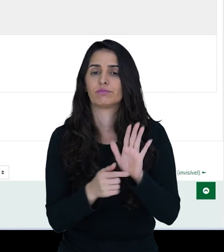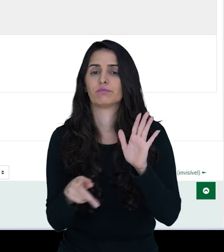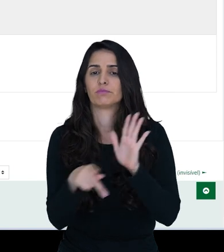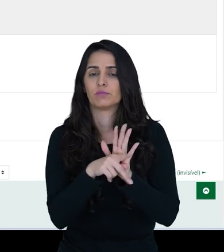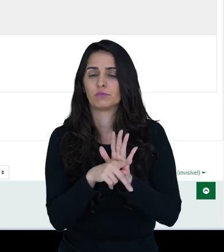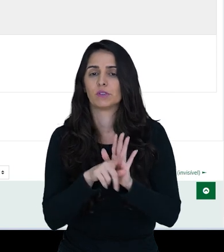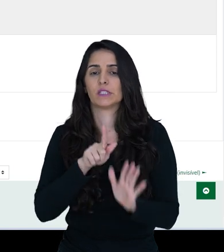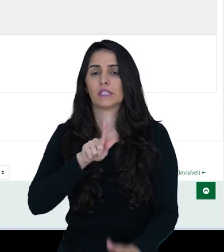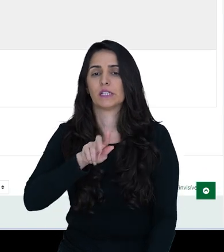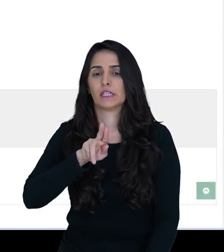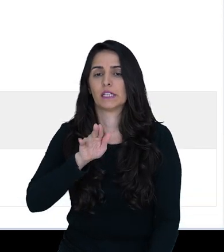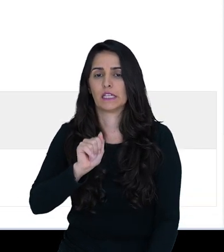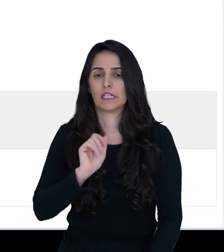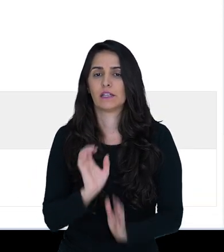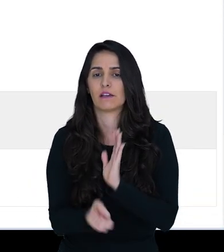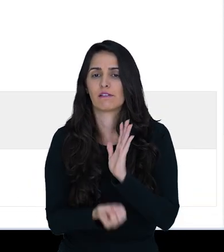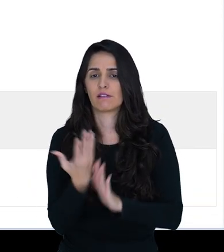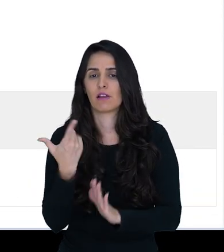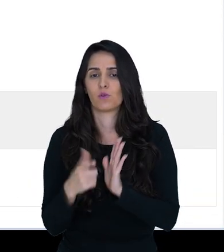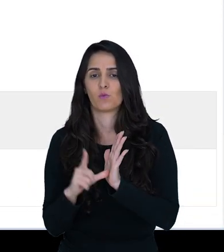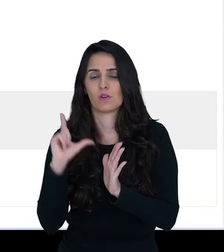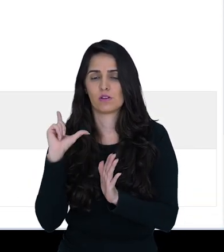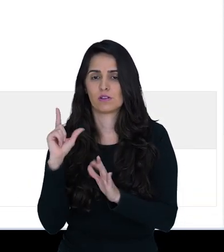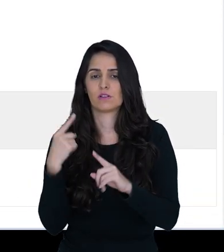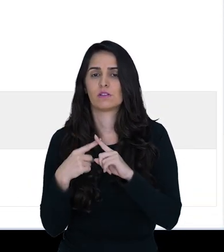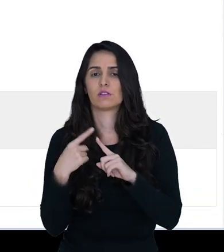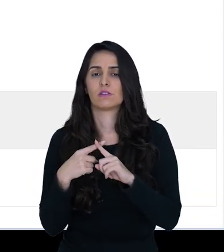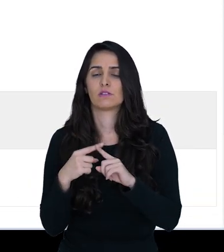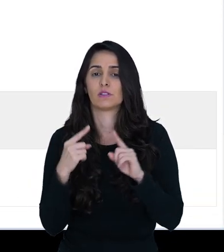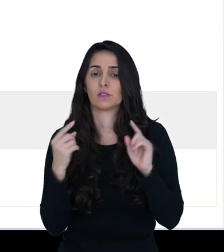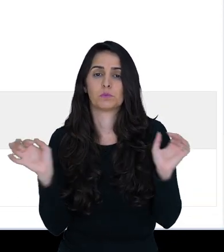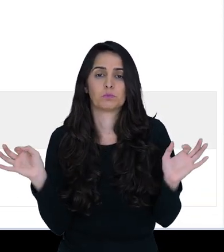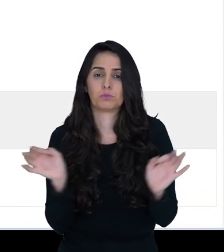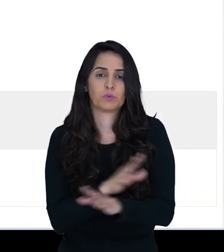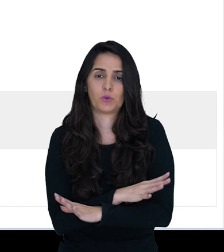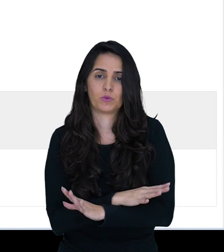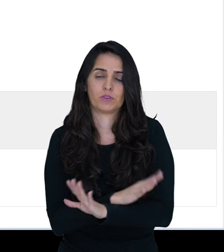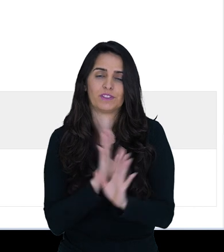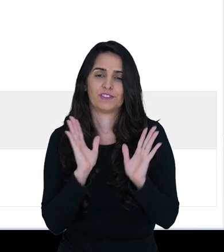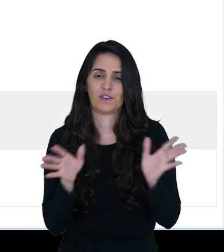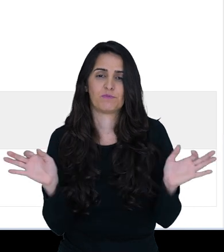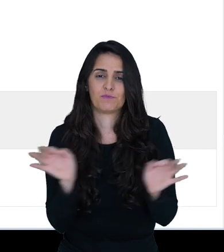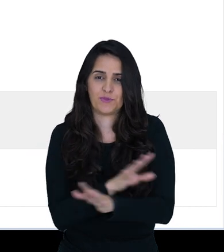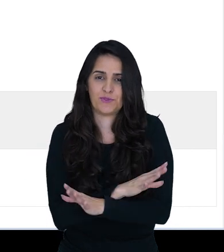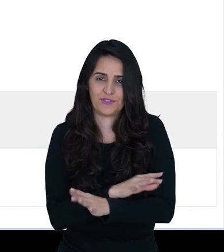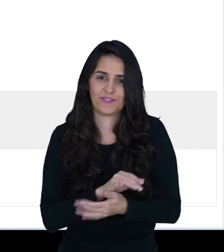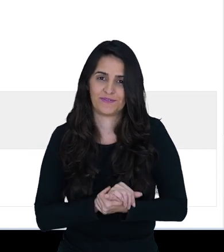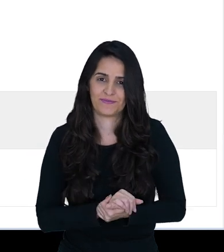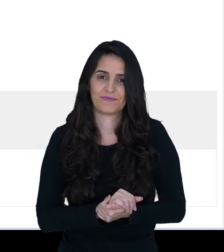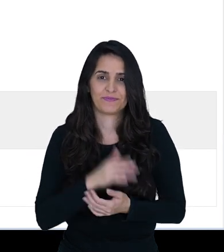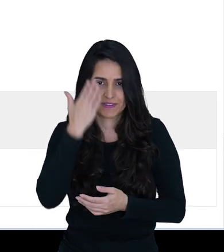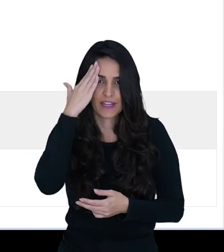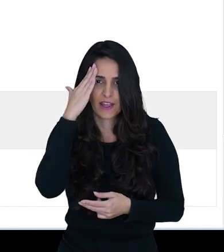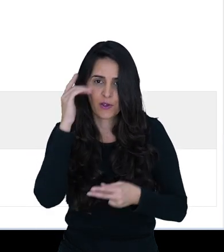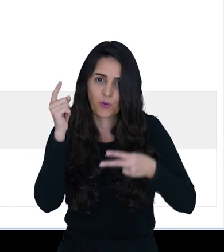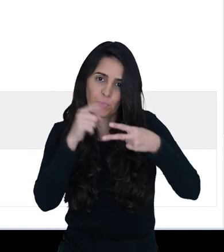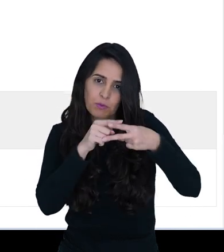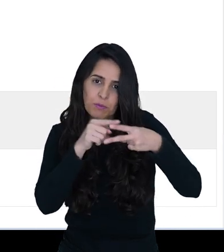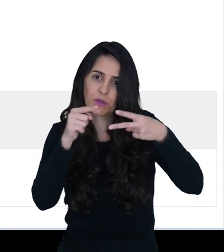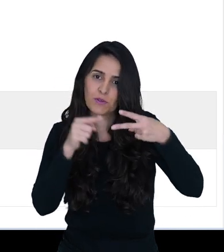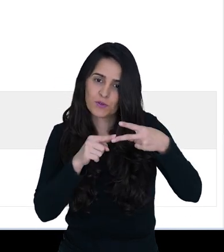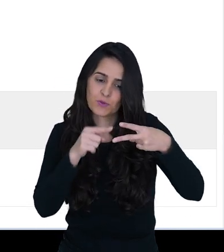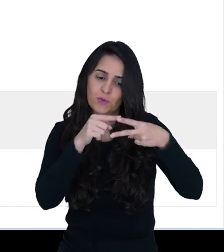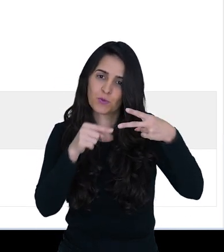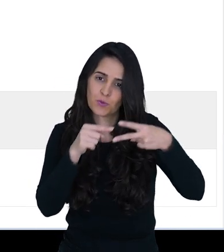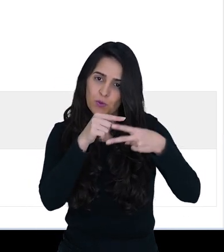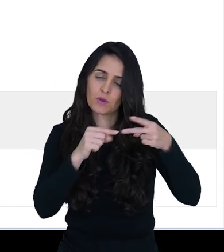apareceu a guia que eu tinha criado anteriormente, porque ela já está pronta. Então esses são os dois